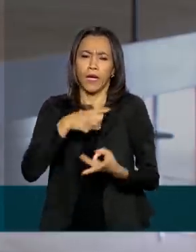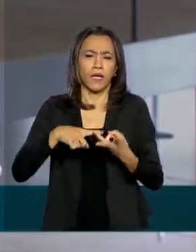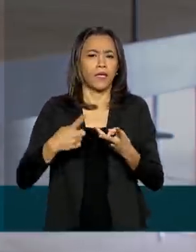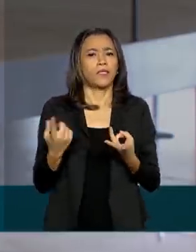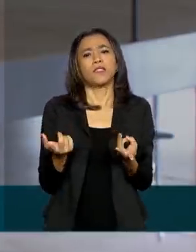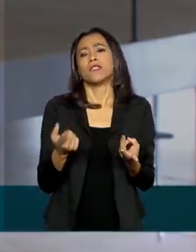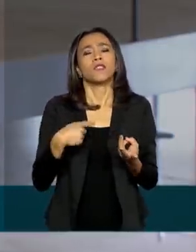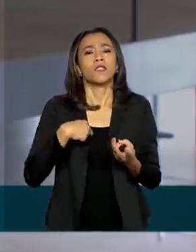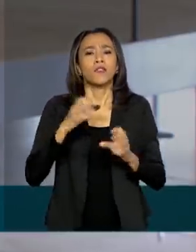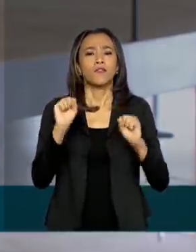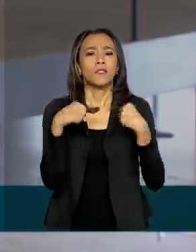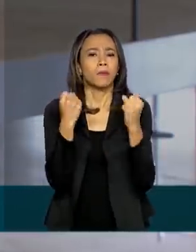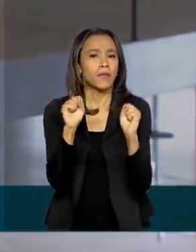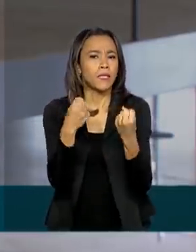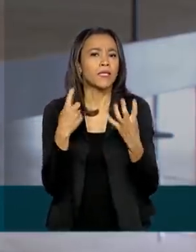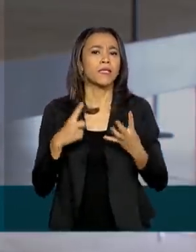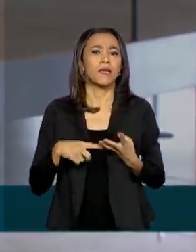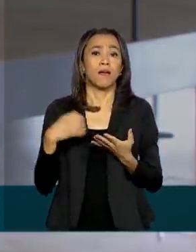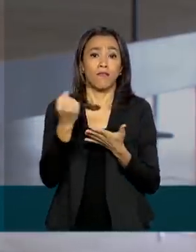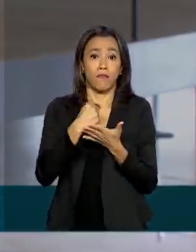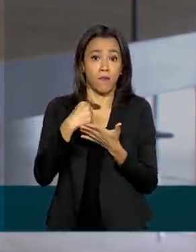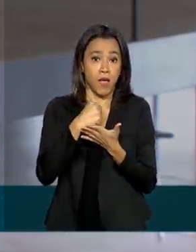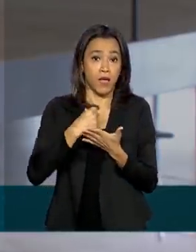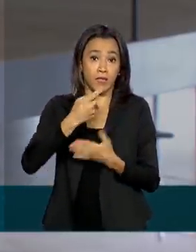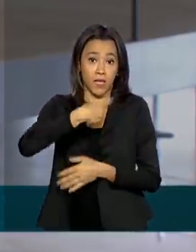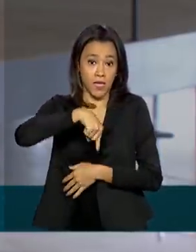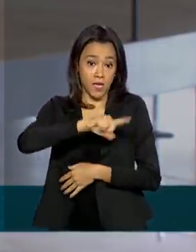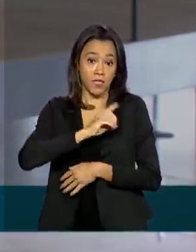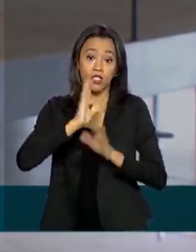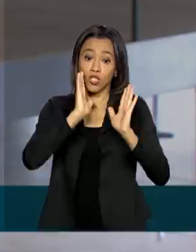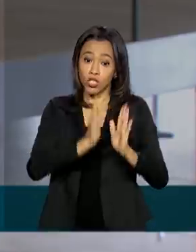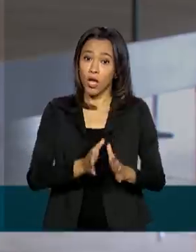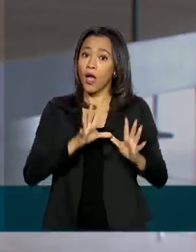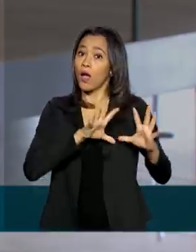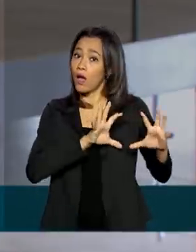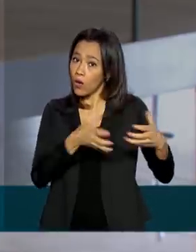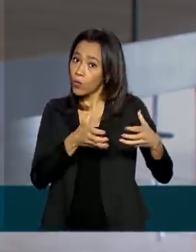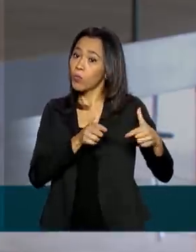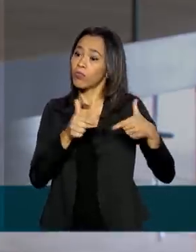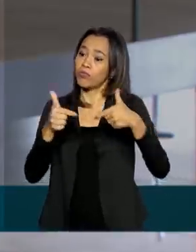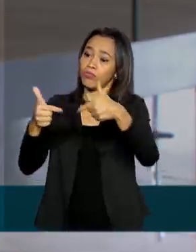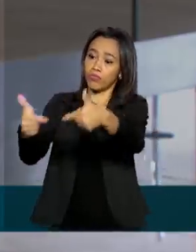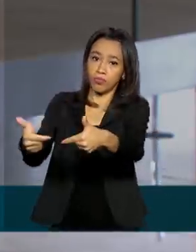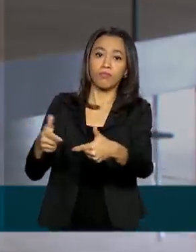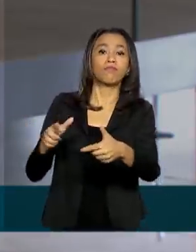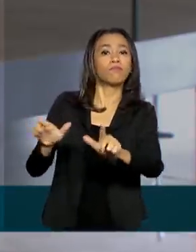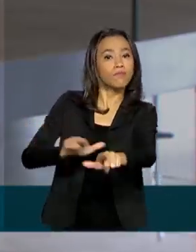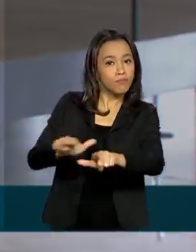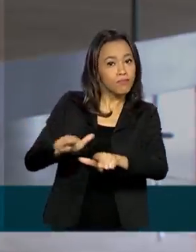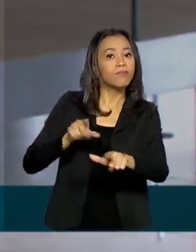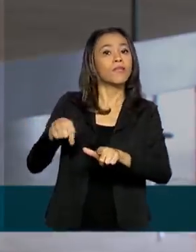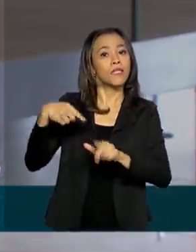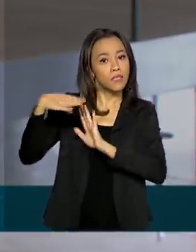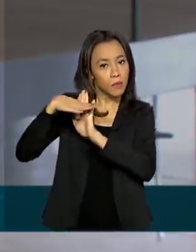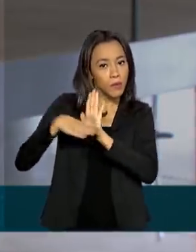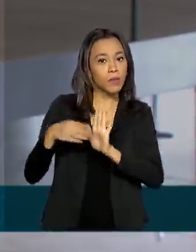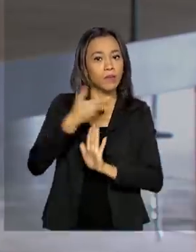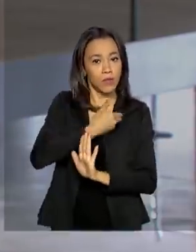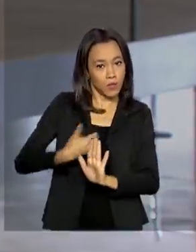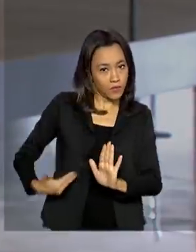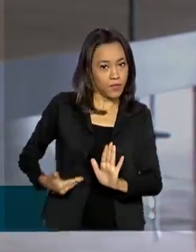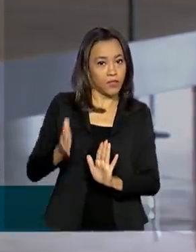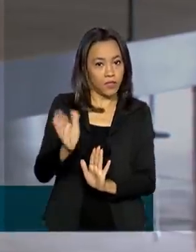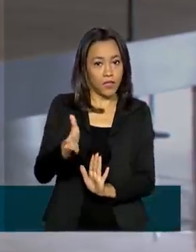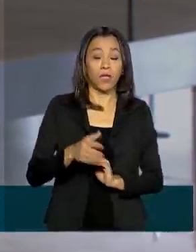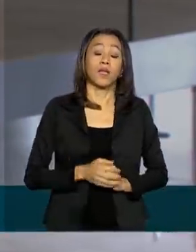fisioterapia e farmácia, eles já estão atuando por meio do programa O Brasil Conta Comigo, acadêmicos.